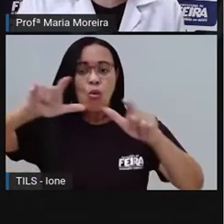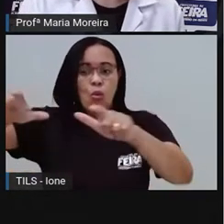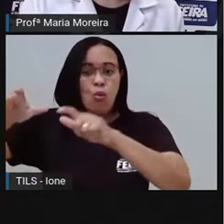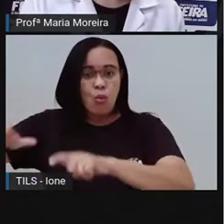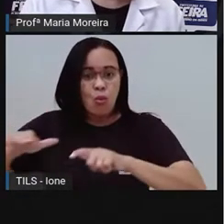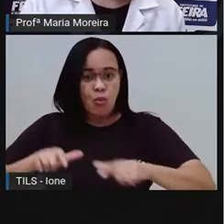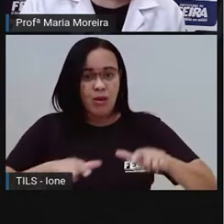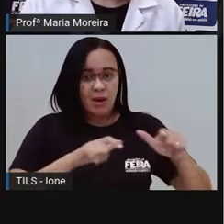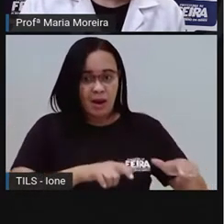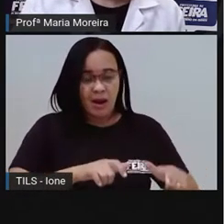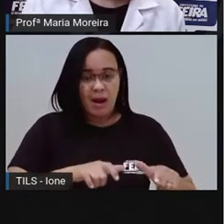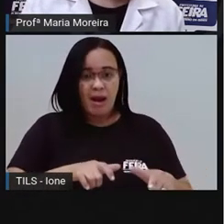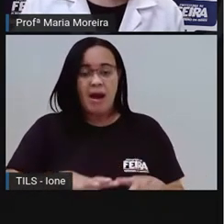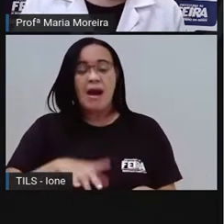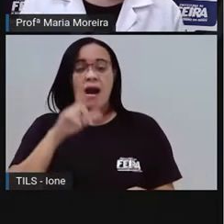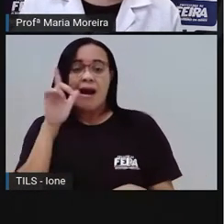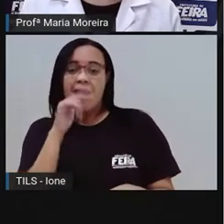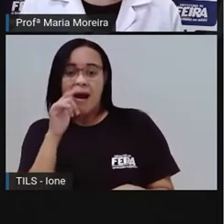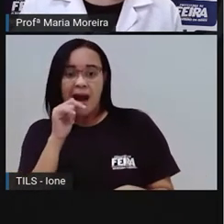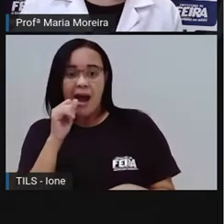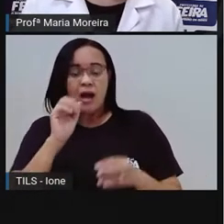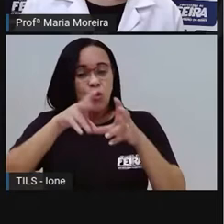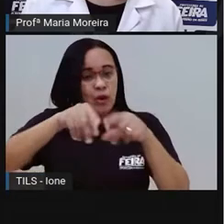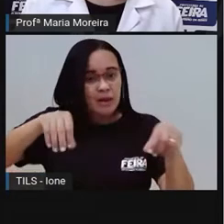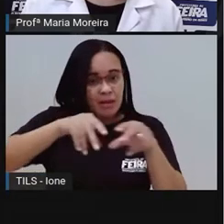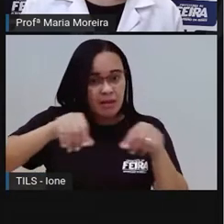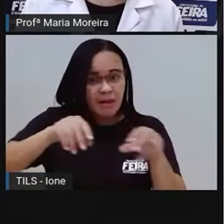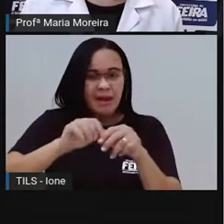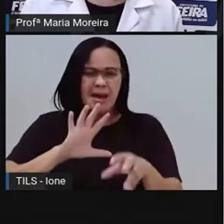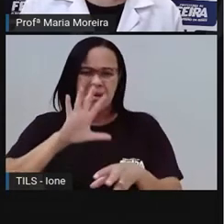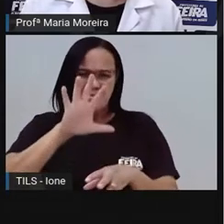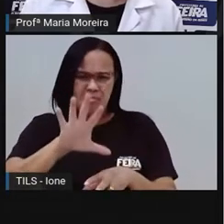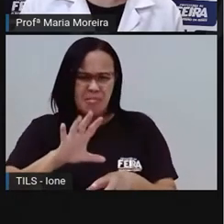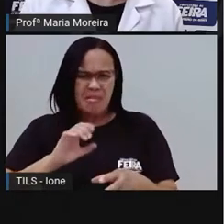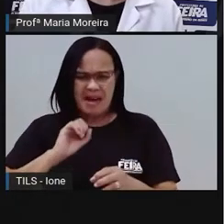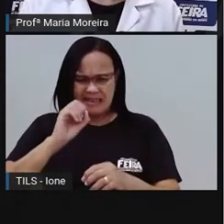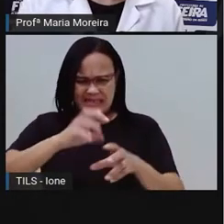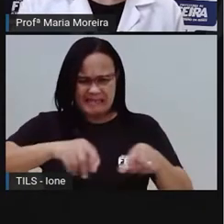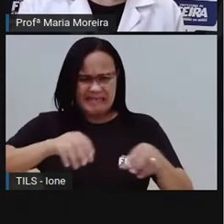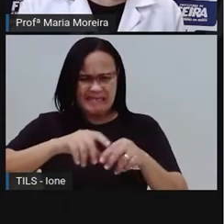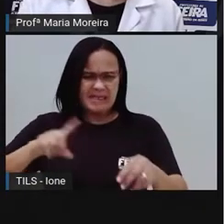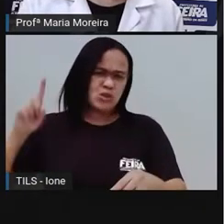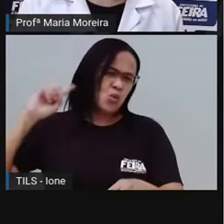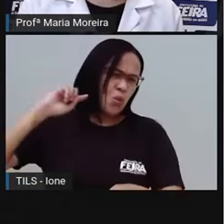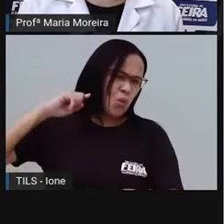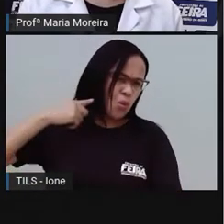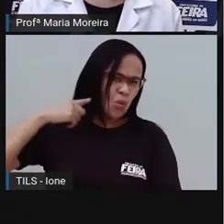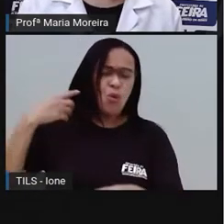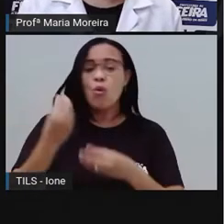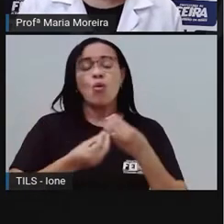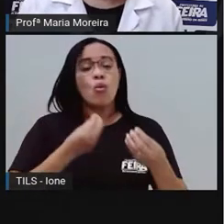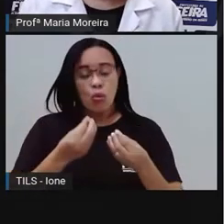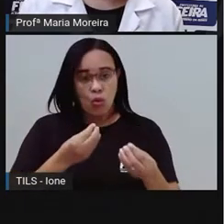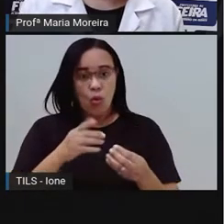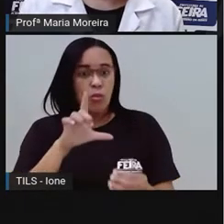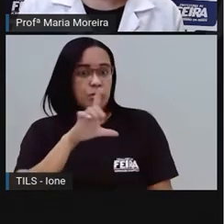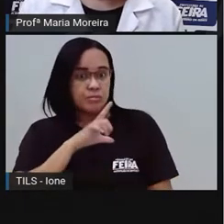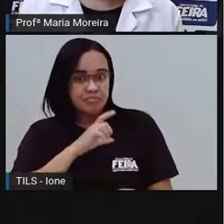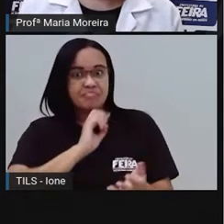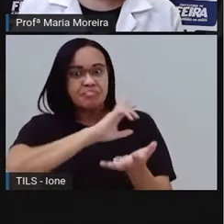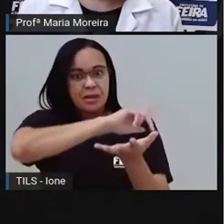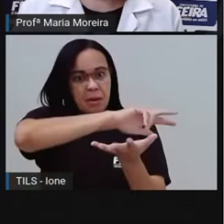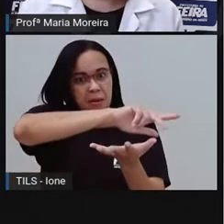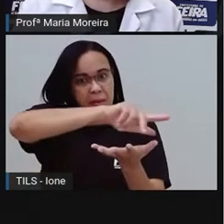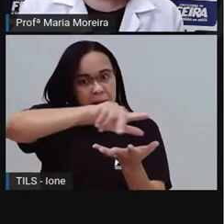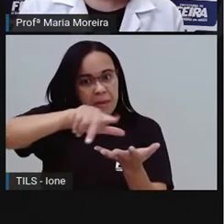ou do solo. Bom, e essa contaminação, ela pode ser feita por quê? Por resíduos nocivos resultantes